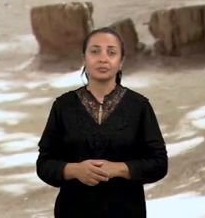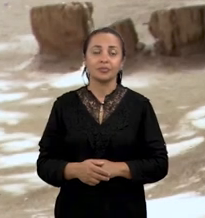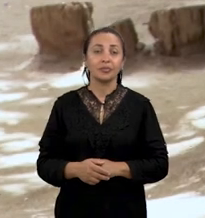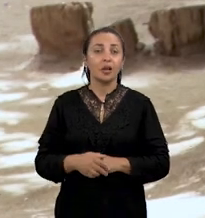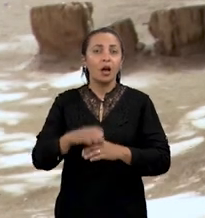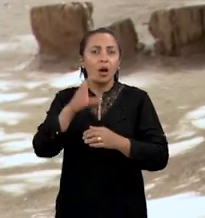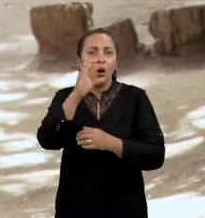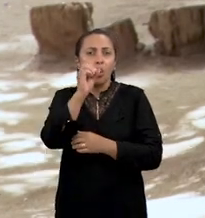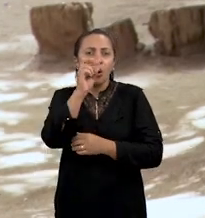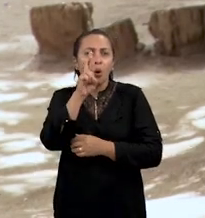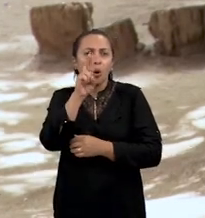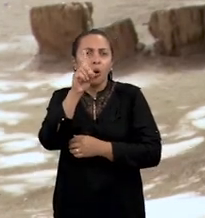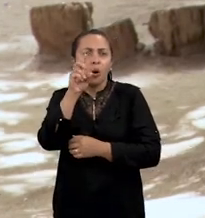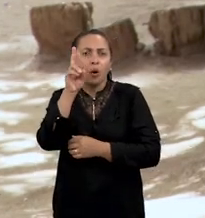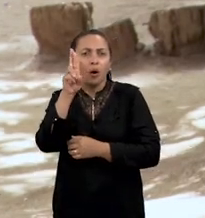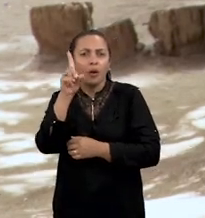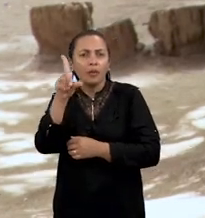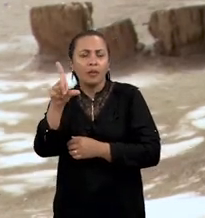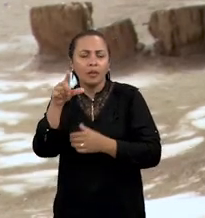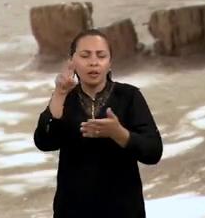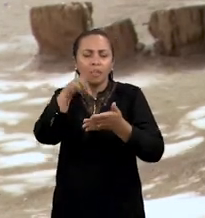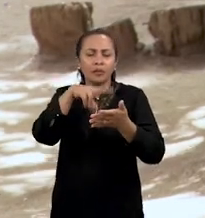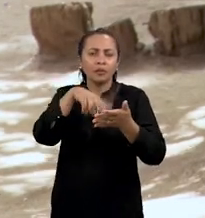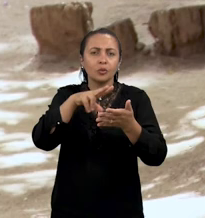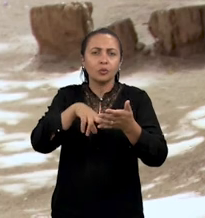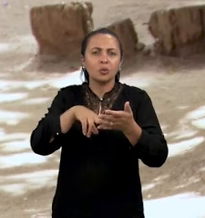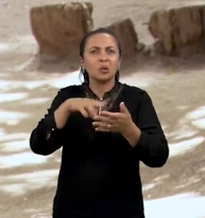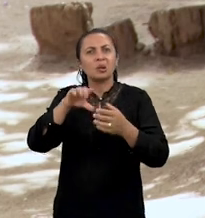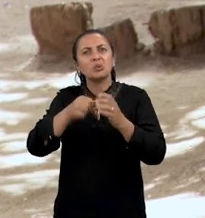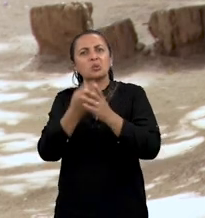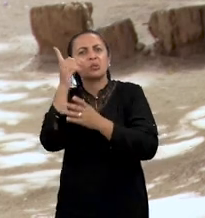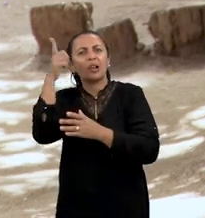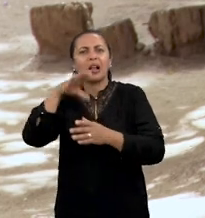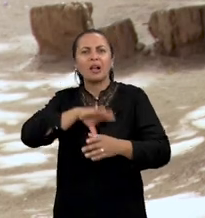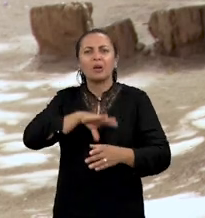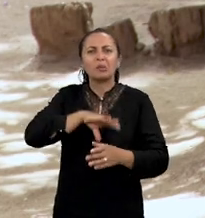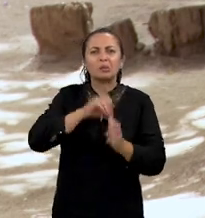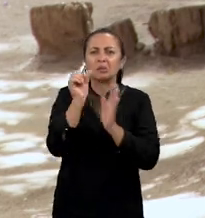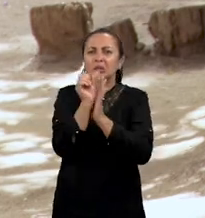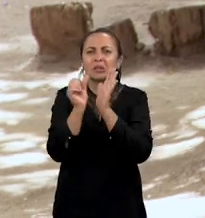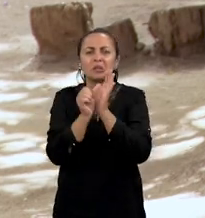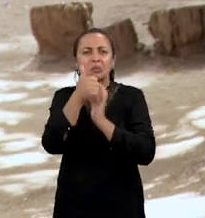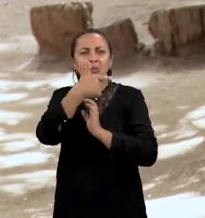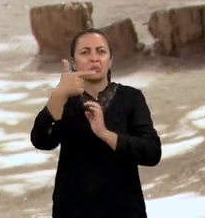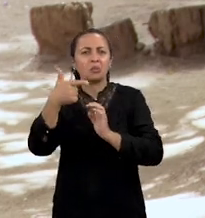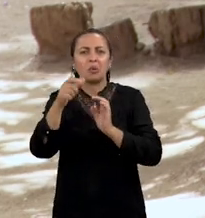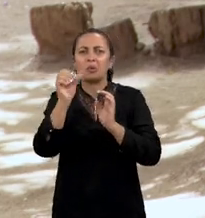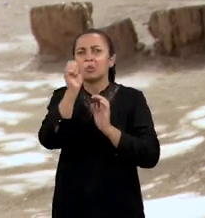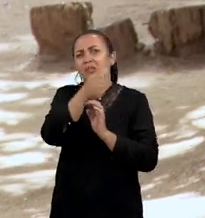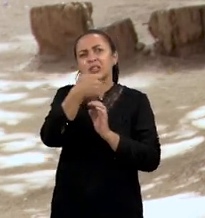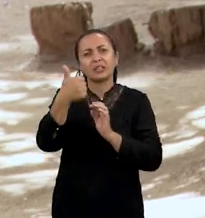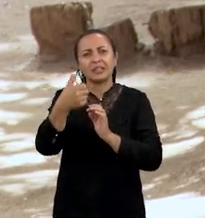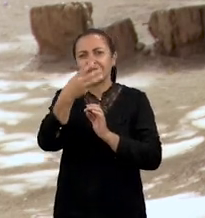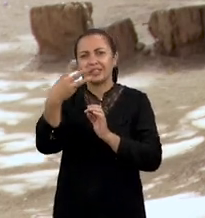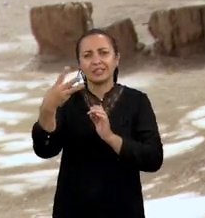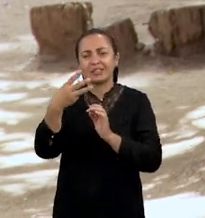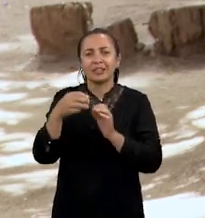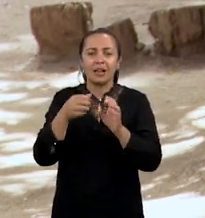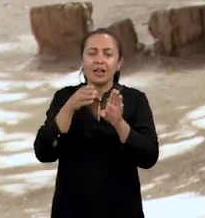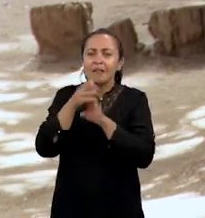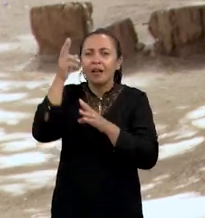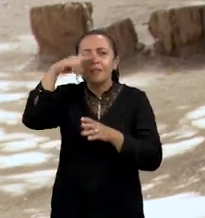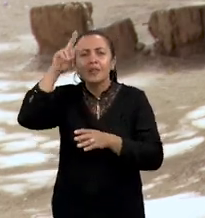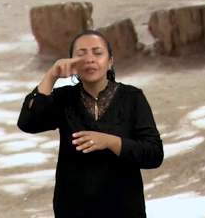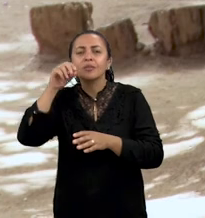O cordel tem sua origem em Portugal em meados do século XII e XIII. E no seu início, contava histórias através